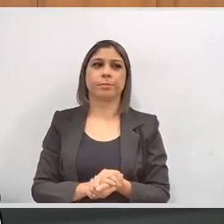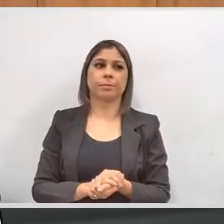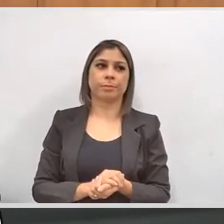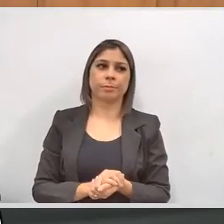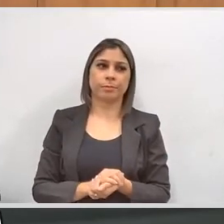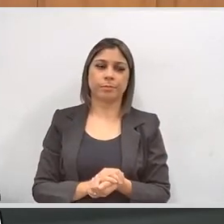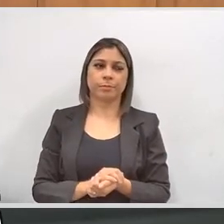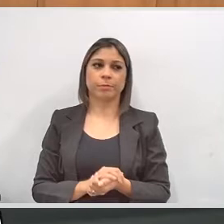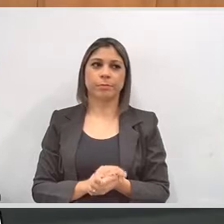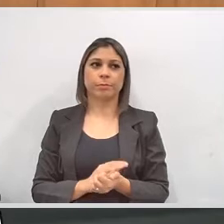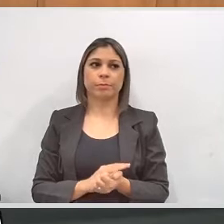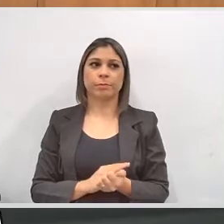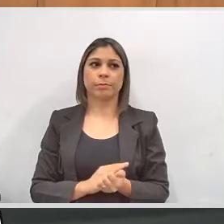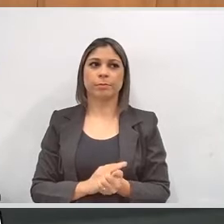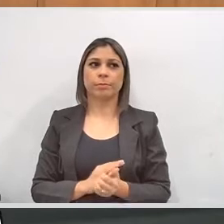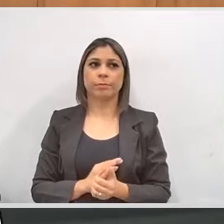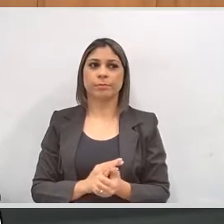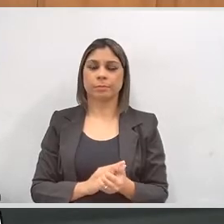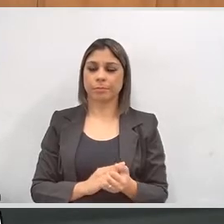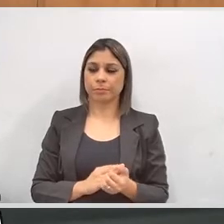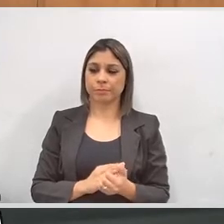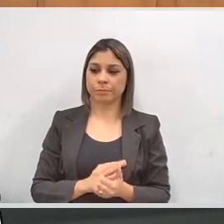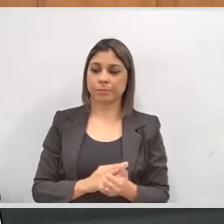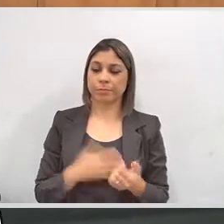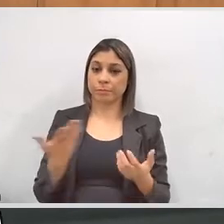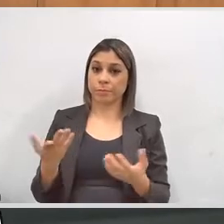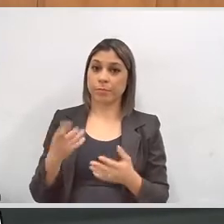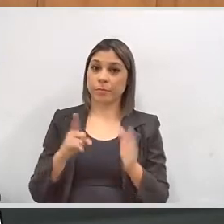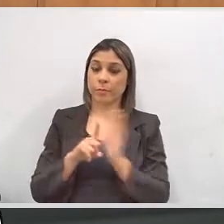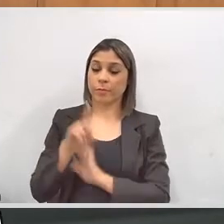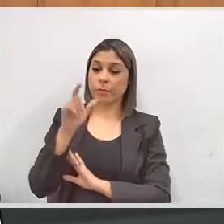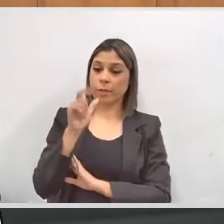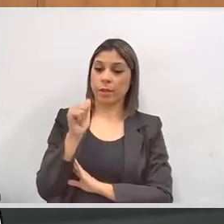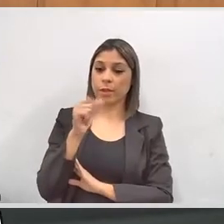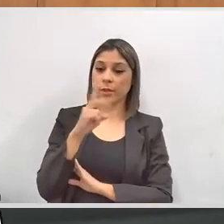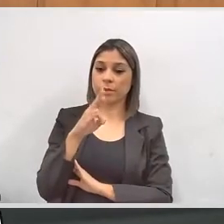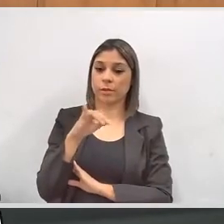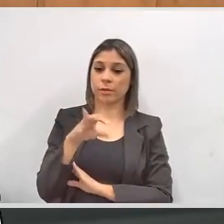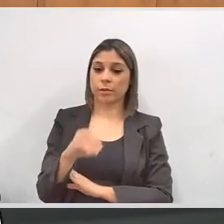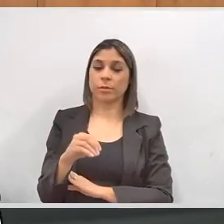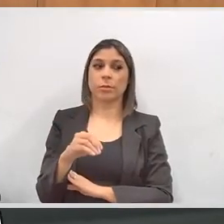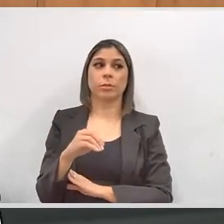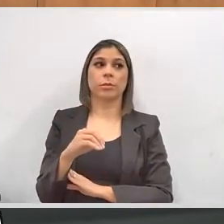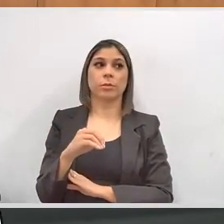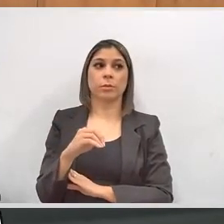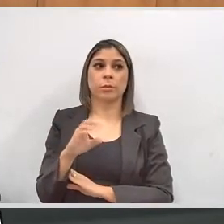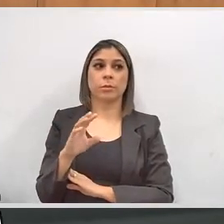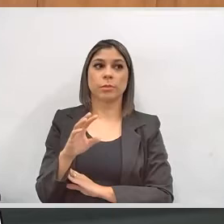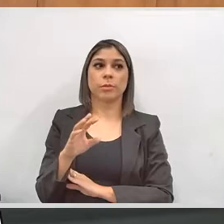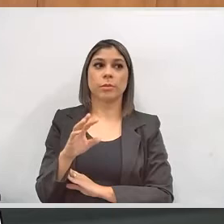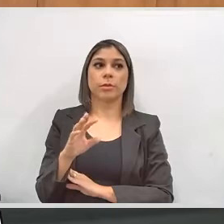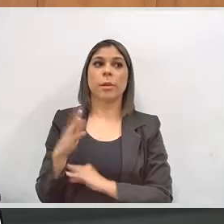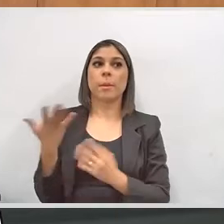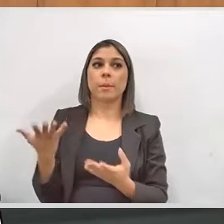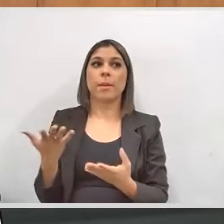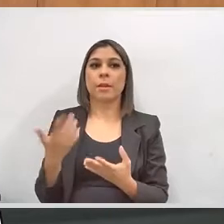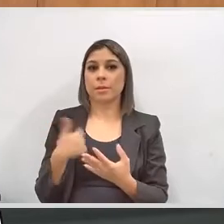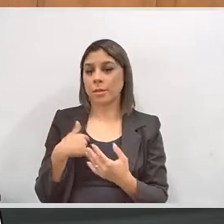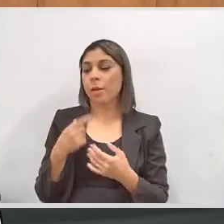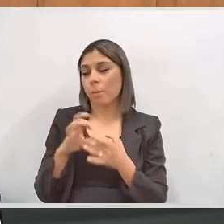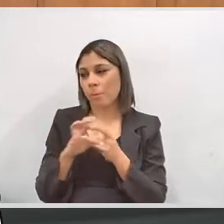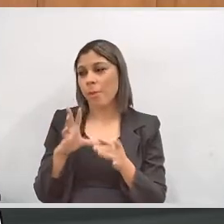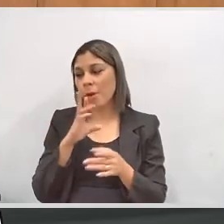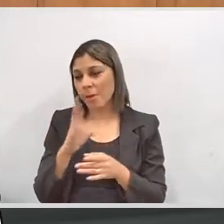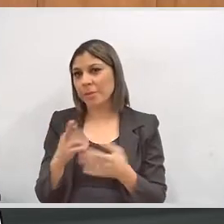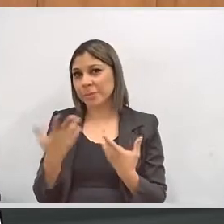doutor. Com licença, doutor Jair. O senhor fez a pergunta para o doutor Adriano aqui, mas, atravessando, acho que eu